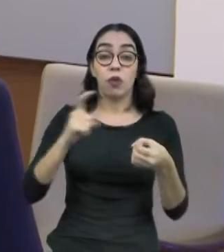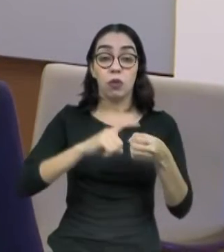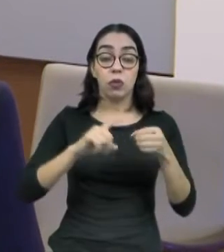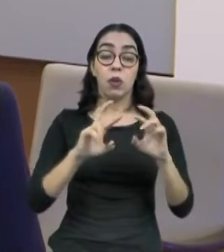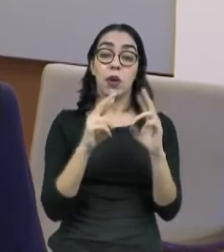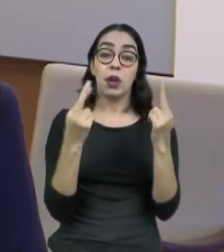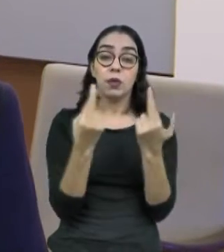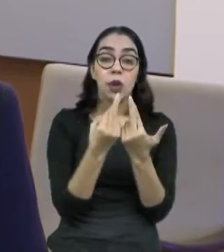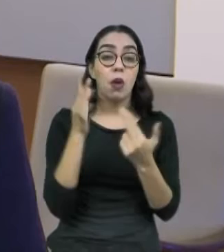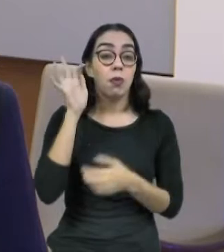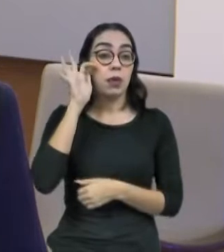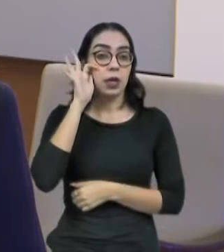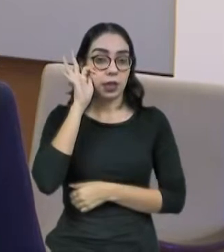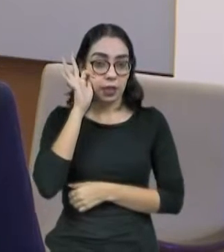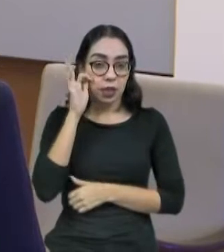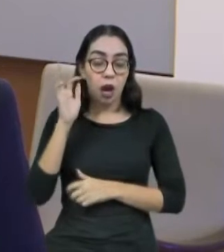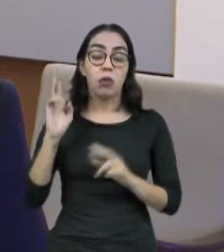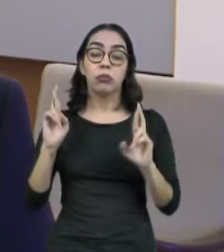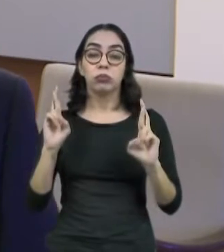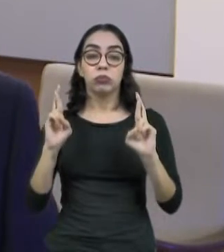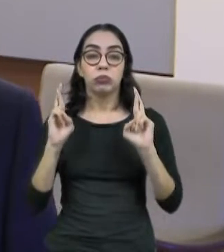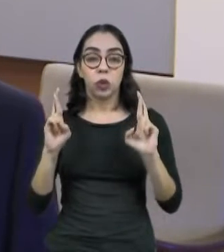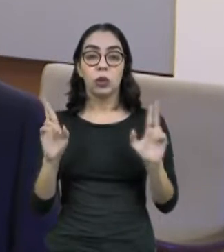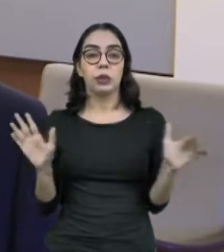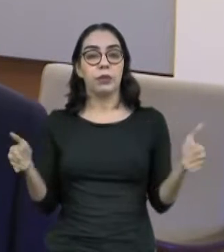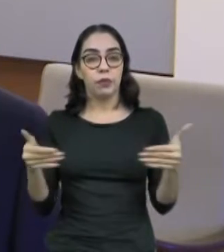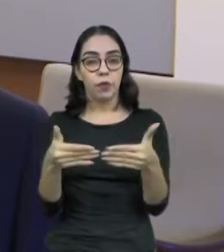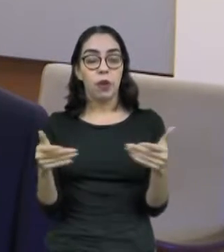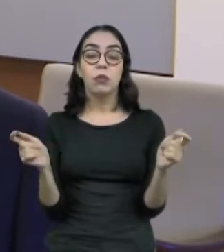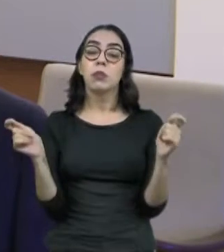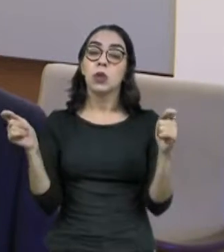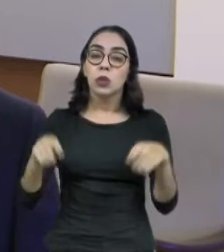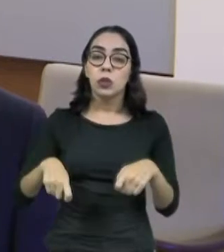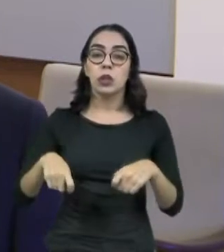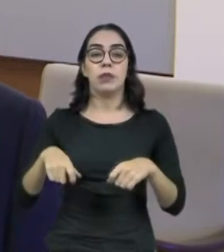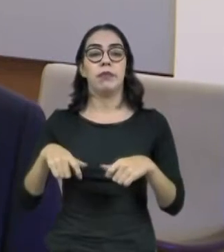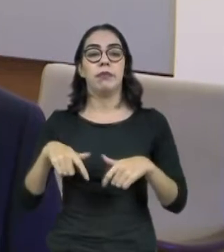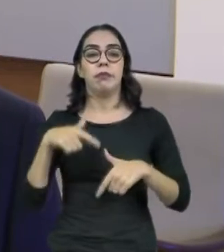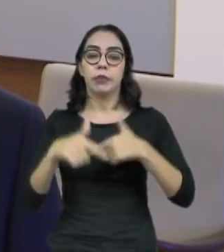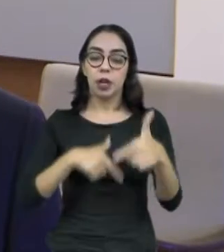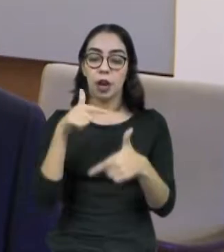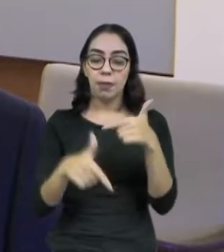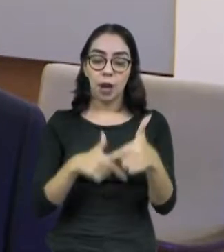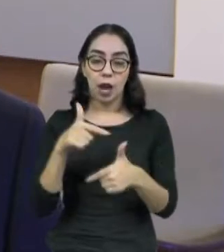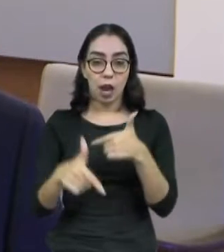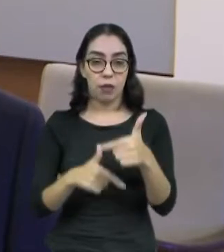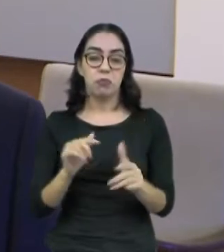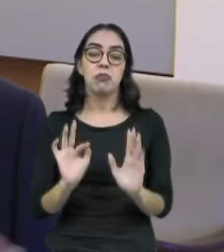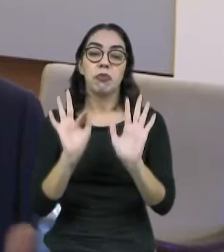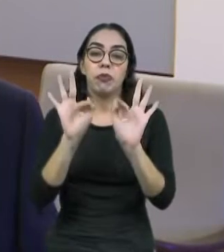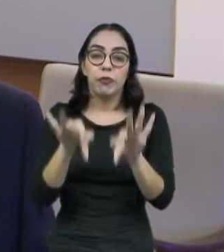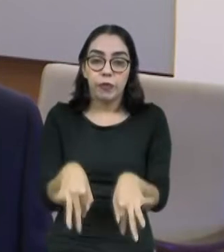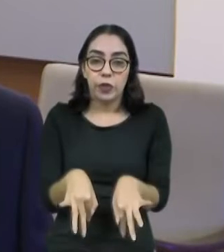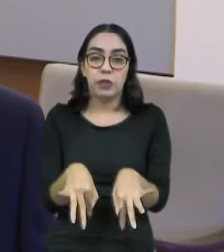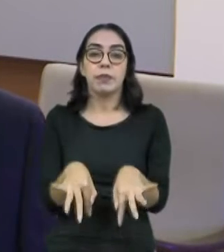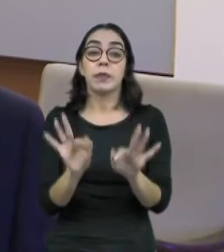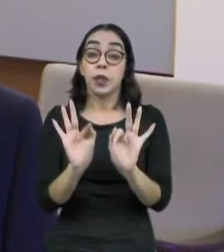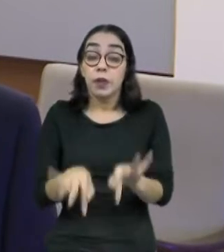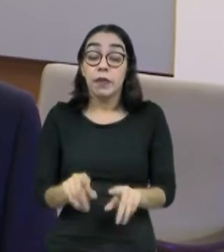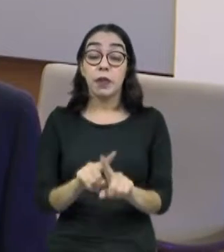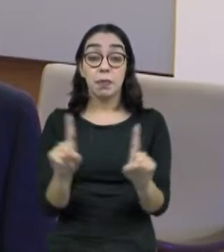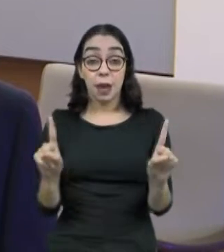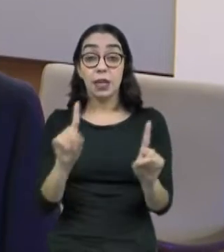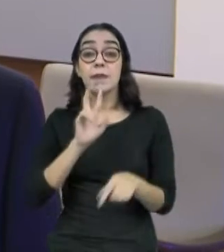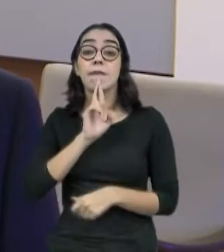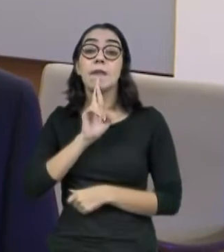presenciais. Esperamos que o fórum, então, possa retomar os trabalhos, encerrar os seus trabalhos, construindo uma solução